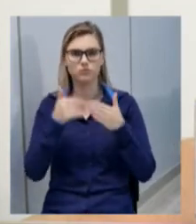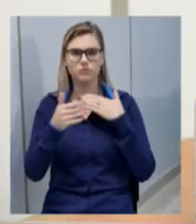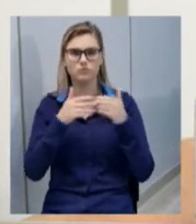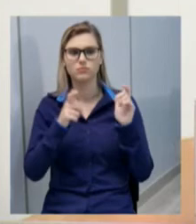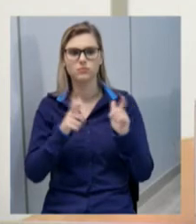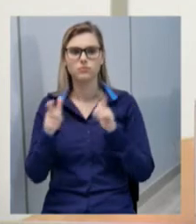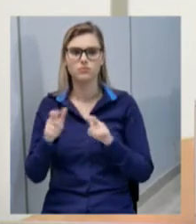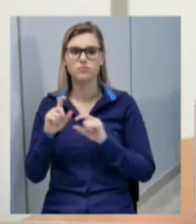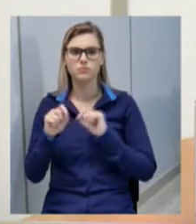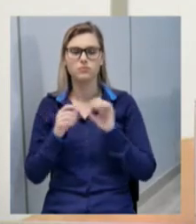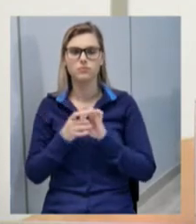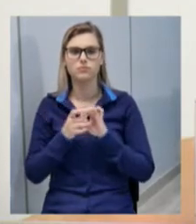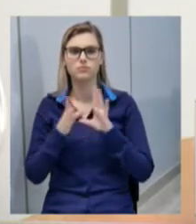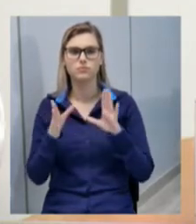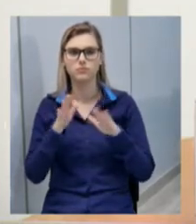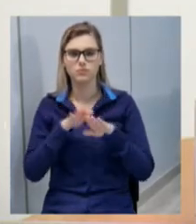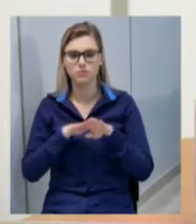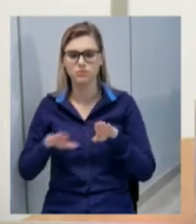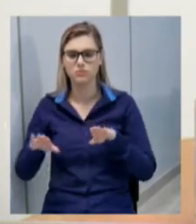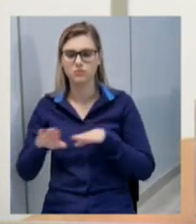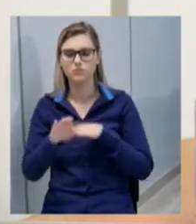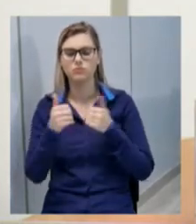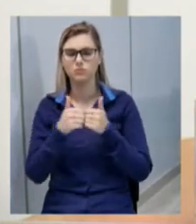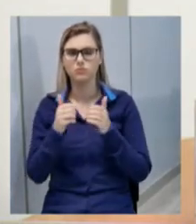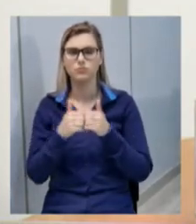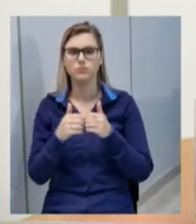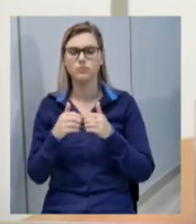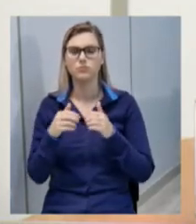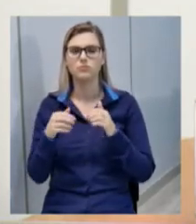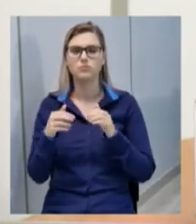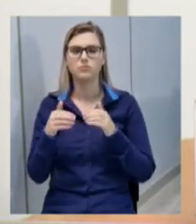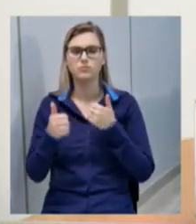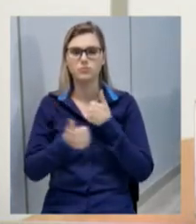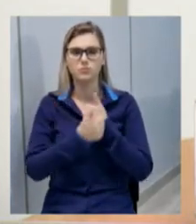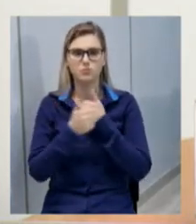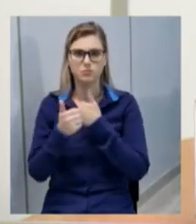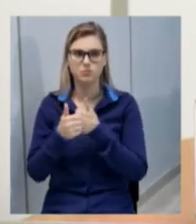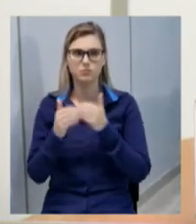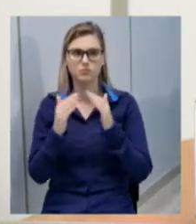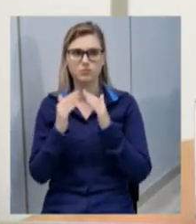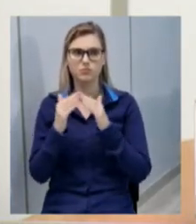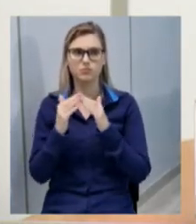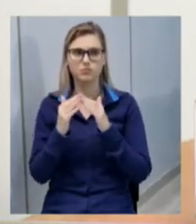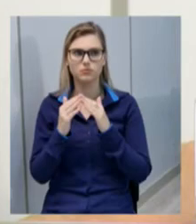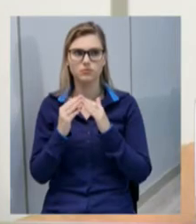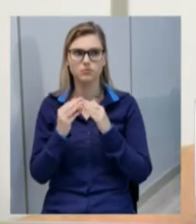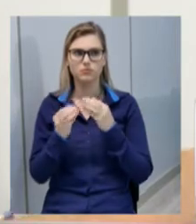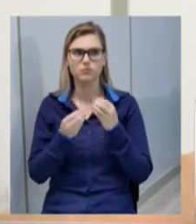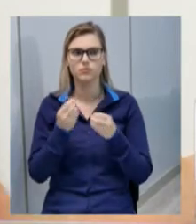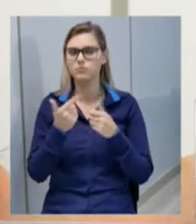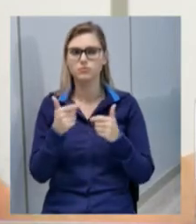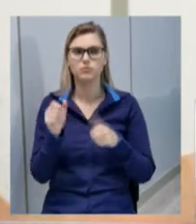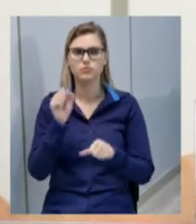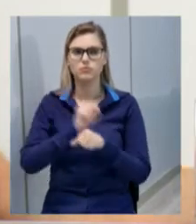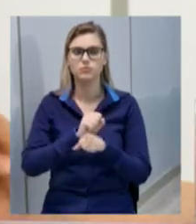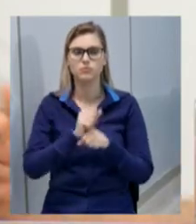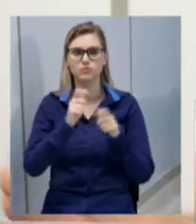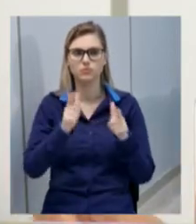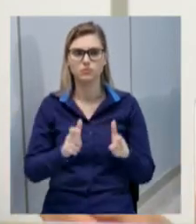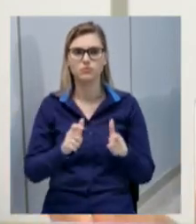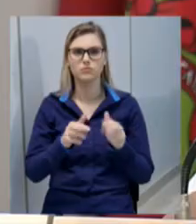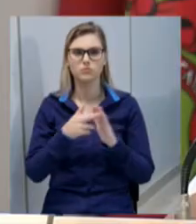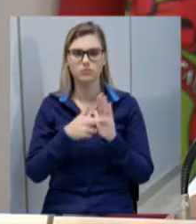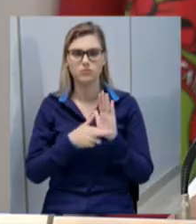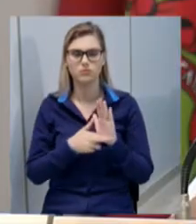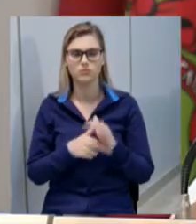seja permitido estacionamento no trajeto regular da respectiva linha mesmo que nele não haja ponto de parada regulamentado